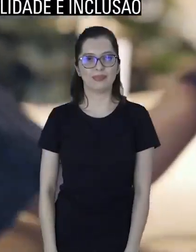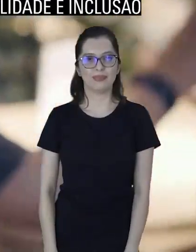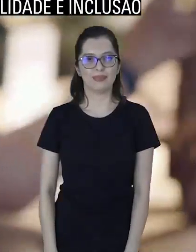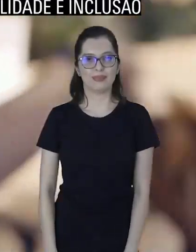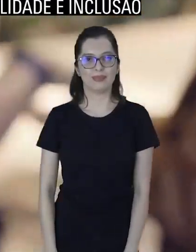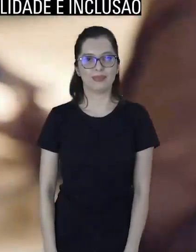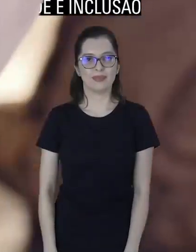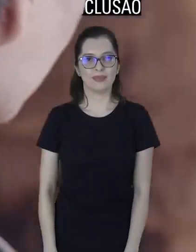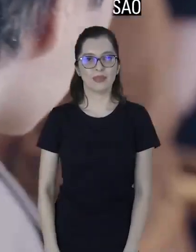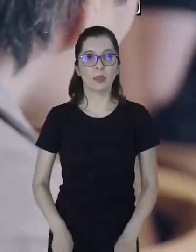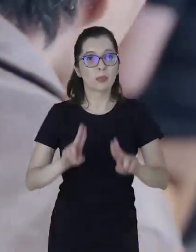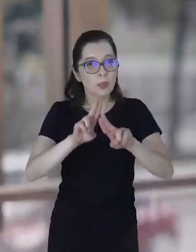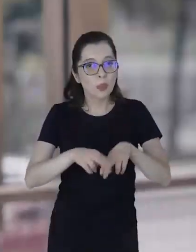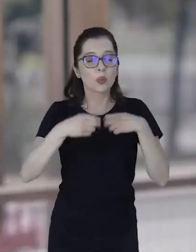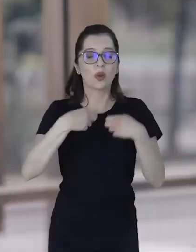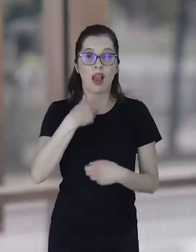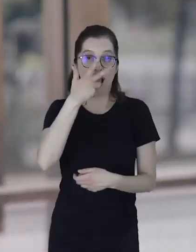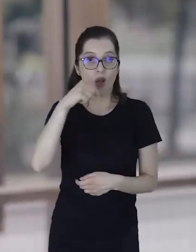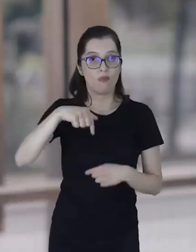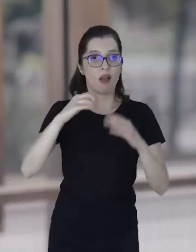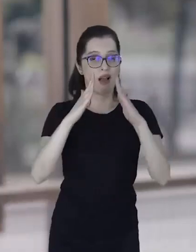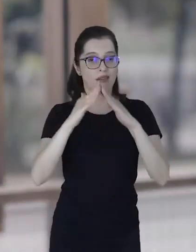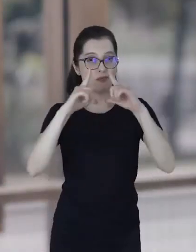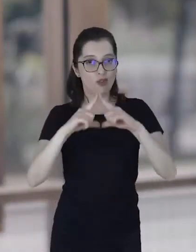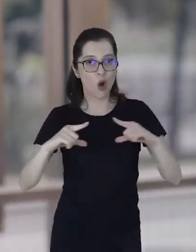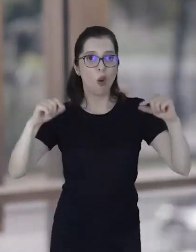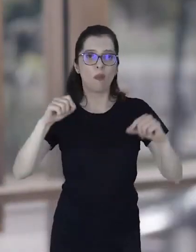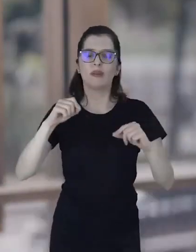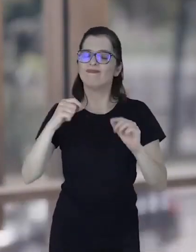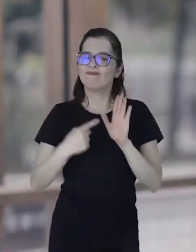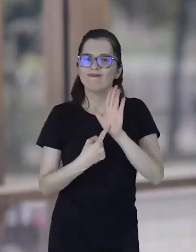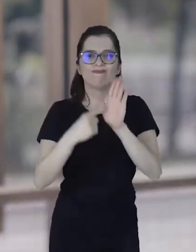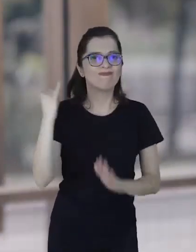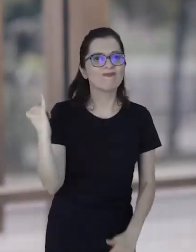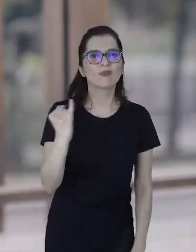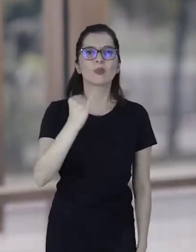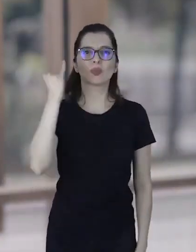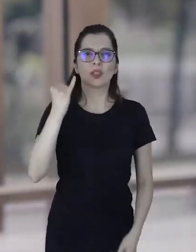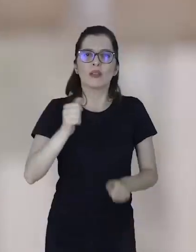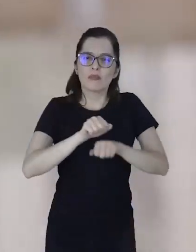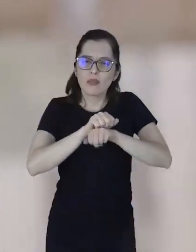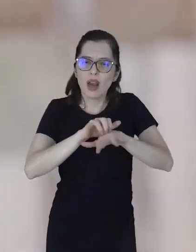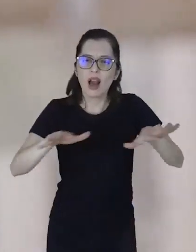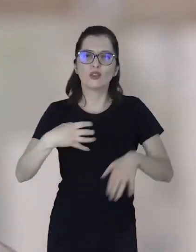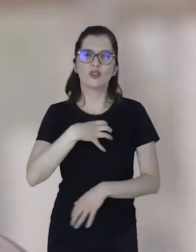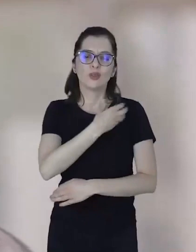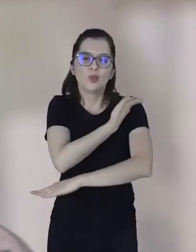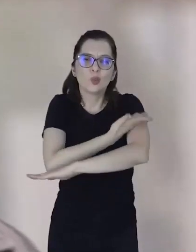consultor em acessibilidade e inclusão. Isso eu acho a Japan House um ponto muito importante para